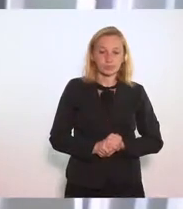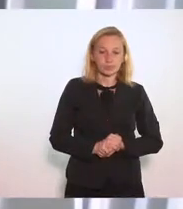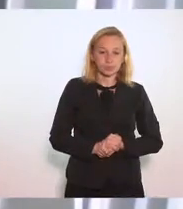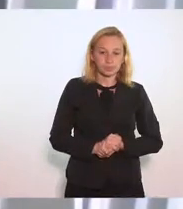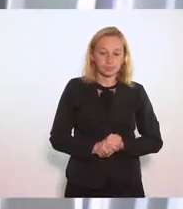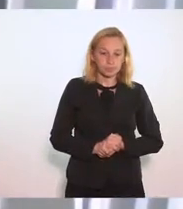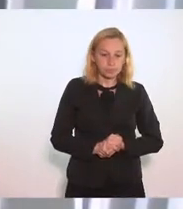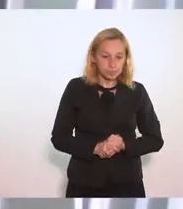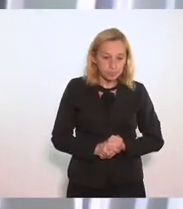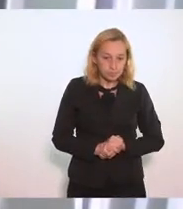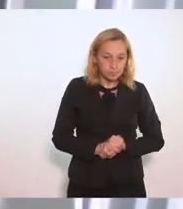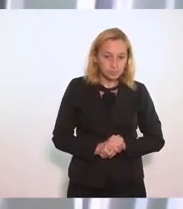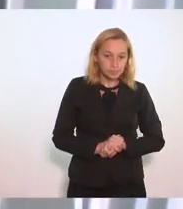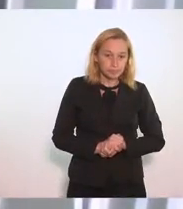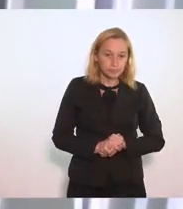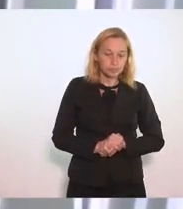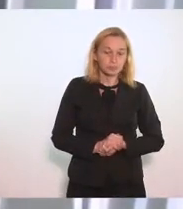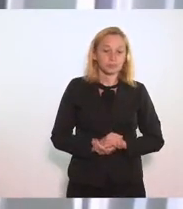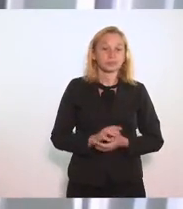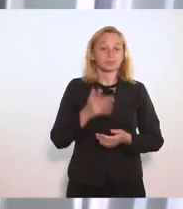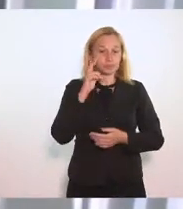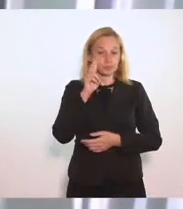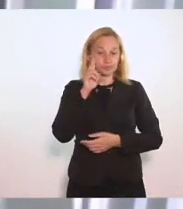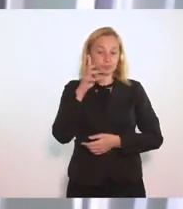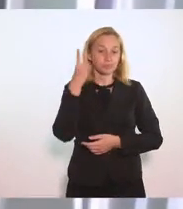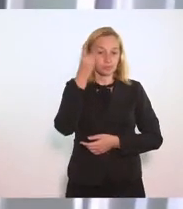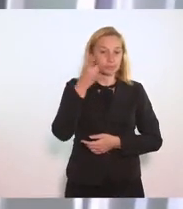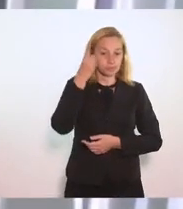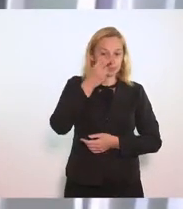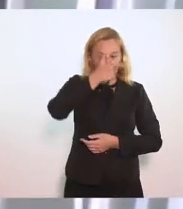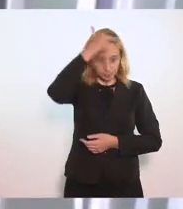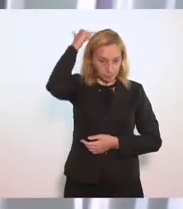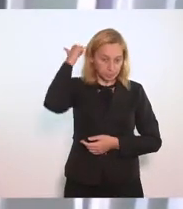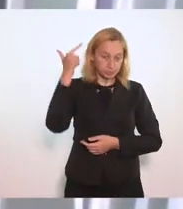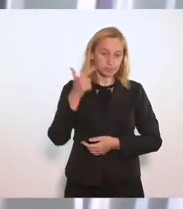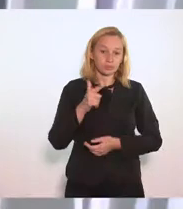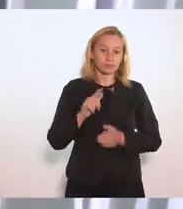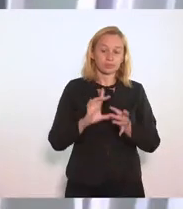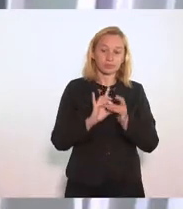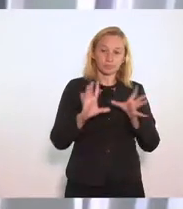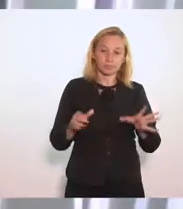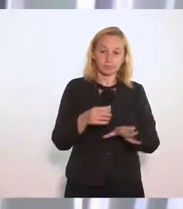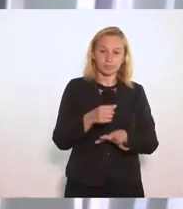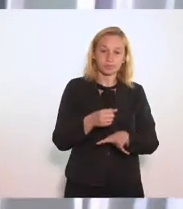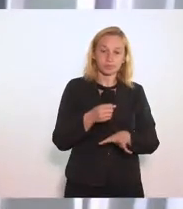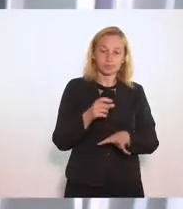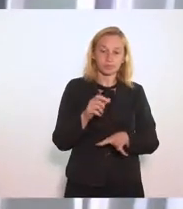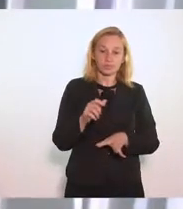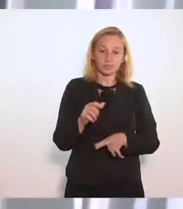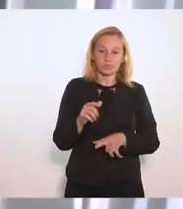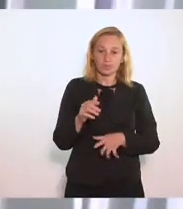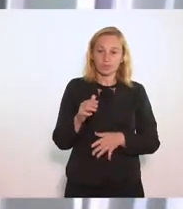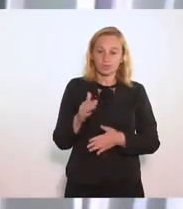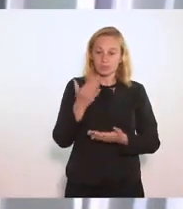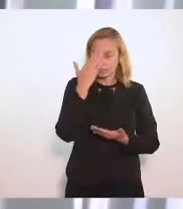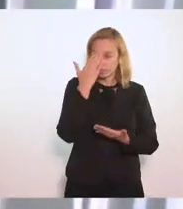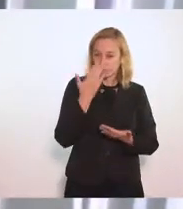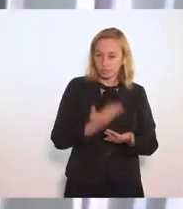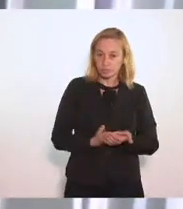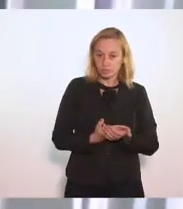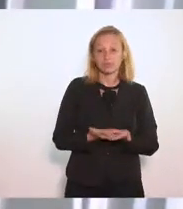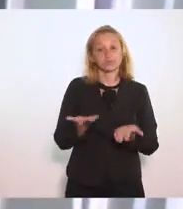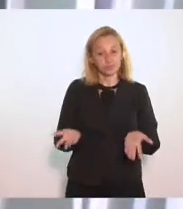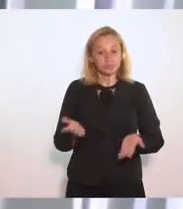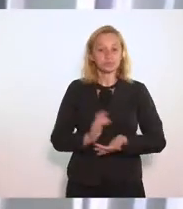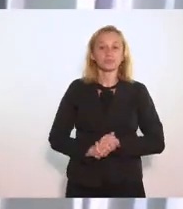Preceitos constitucionais É bom lembrar Deputado Luiz Paulo Liberdade de crença E de culto É um preceito É um dispositivo constitucional Coloca em